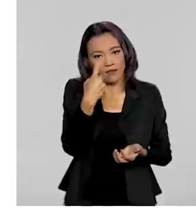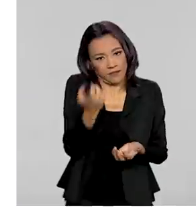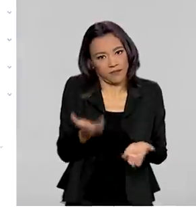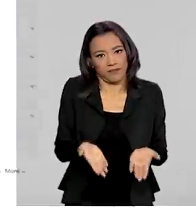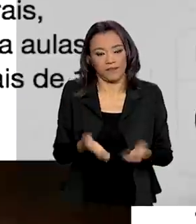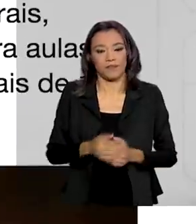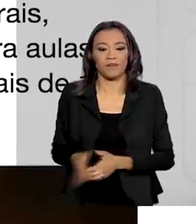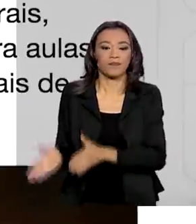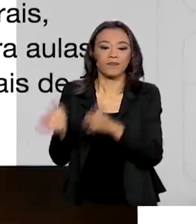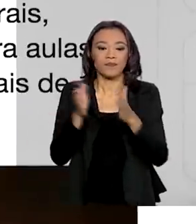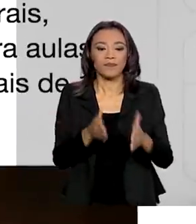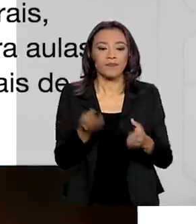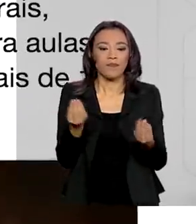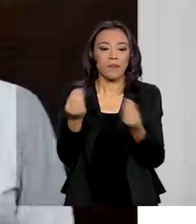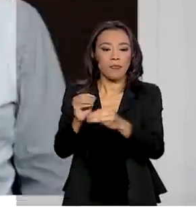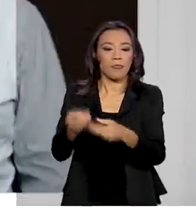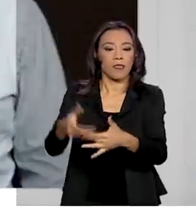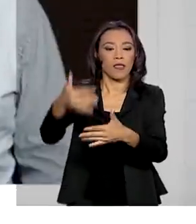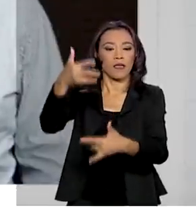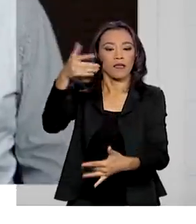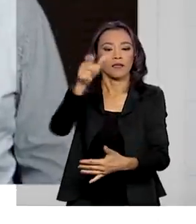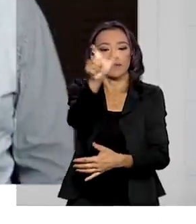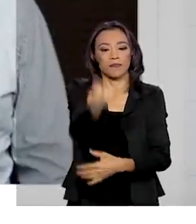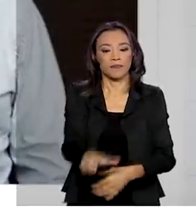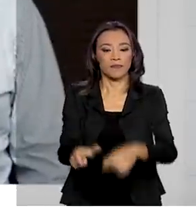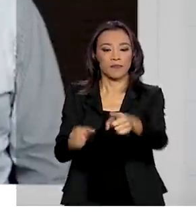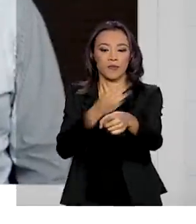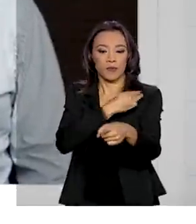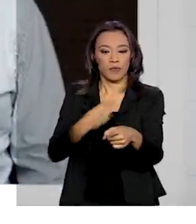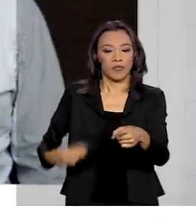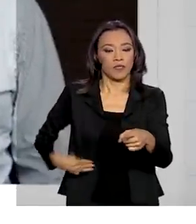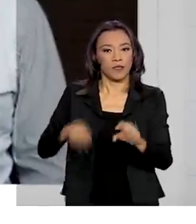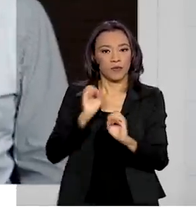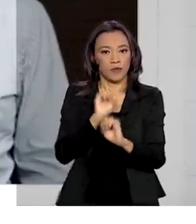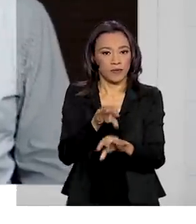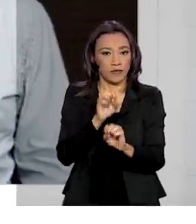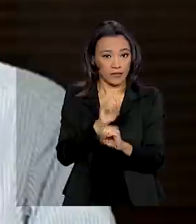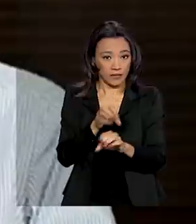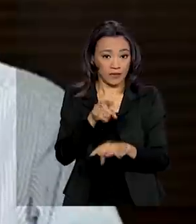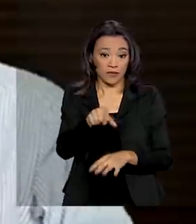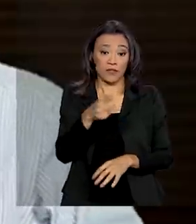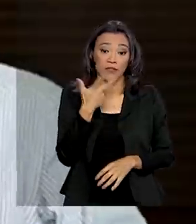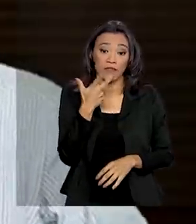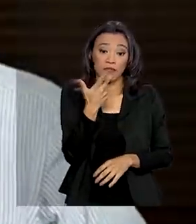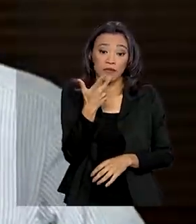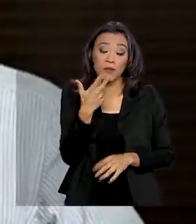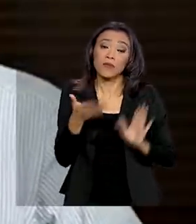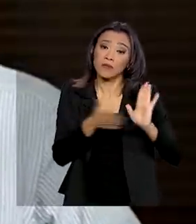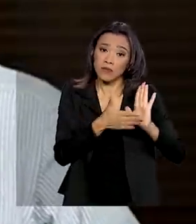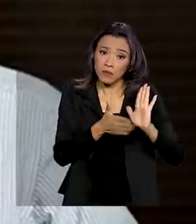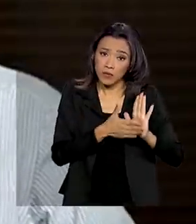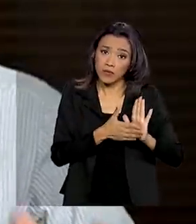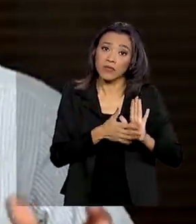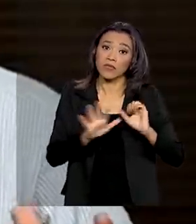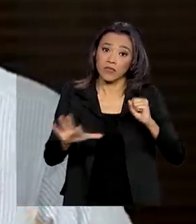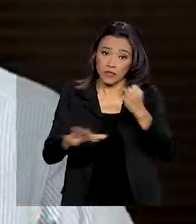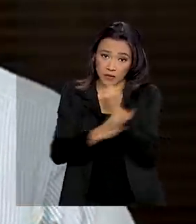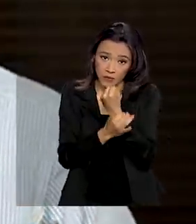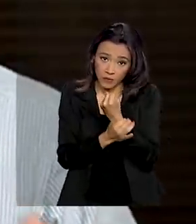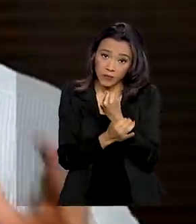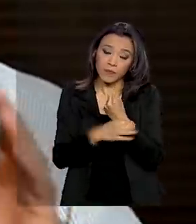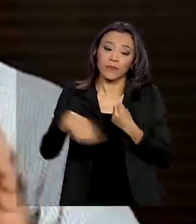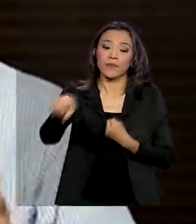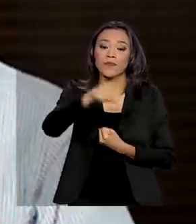Pelas redes sociais, o ministro da Educação, Abraham Weitraub, comentou a medida e garantiu que as